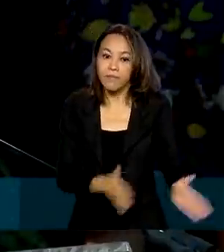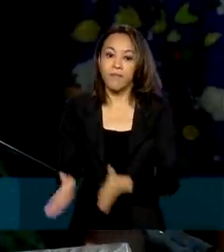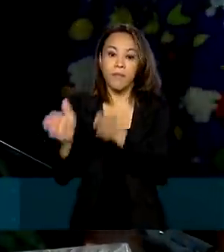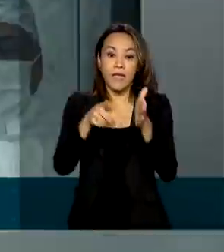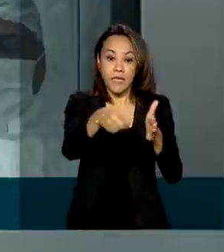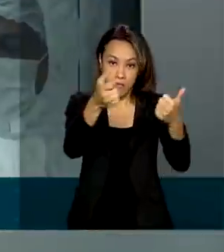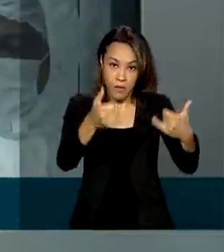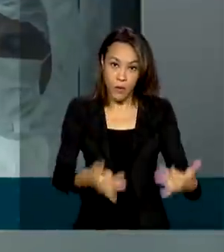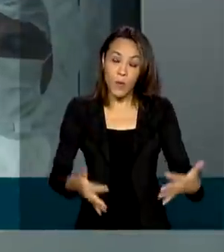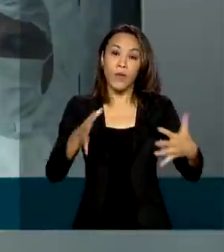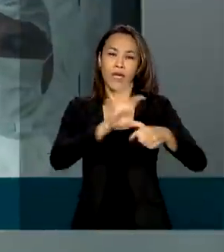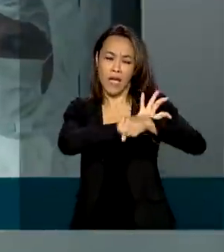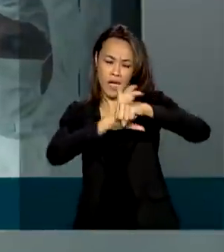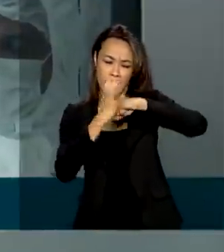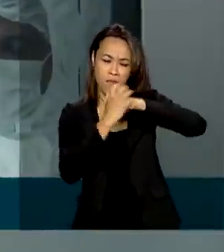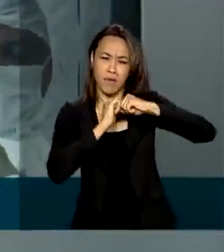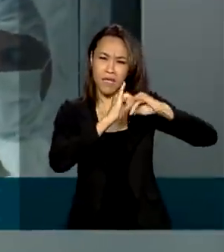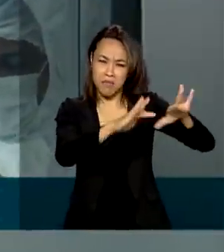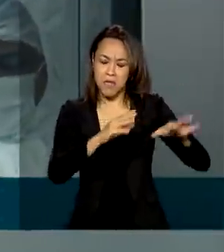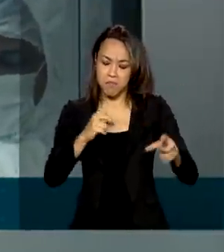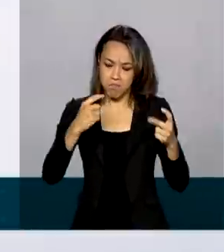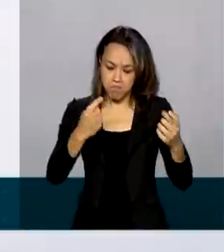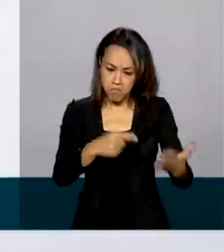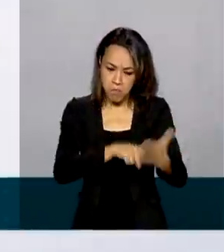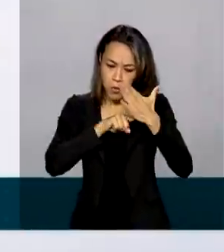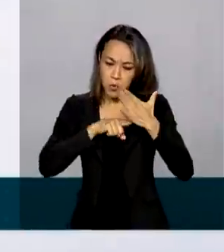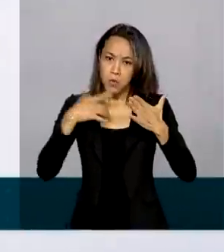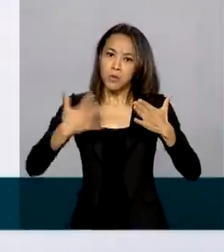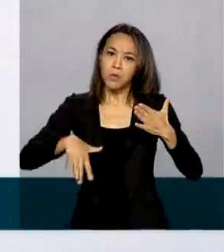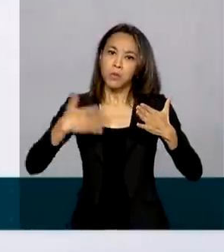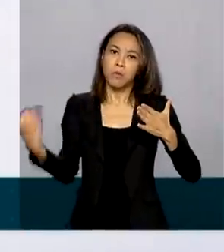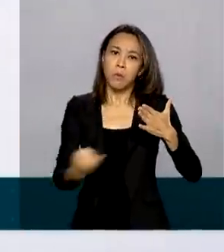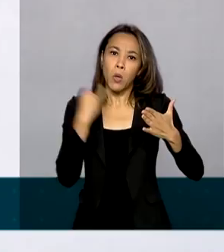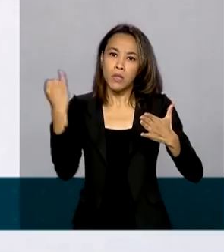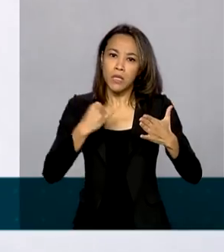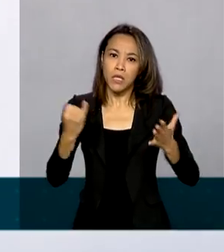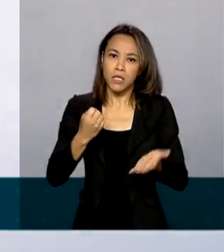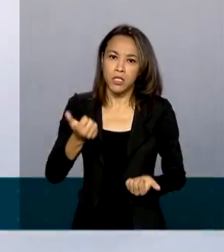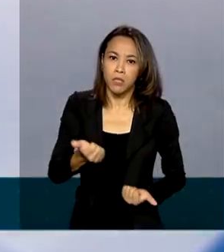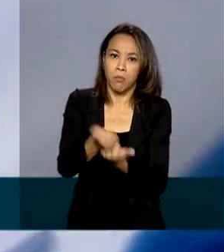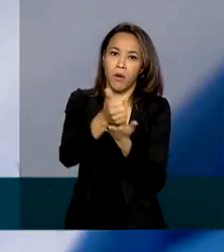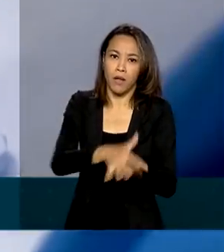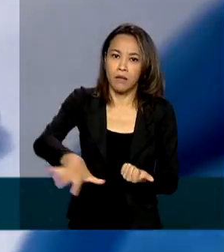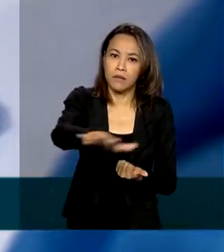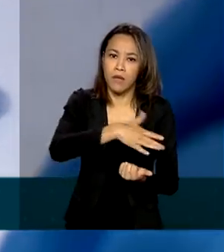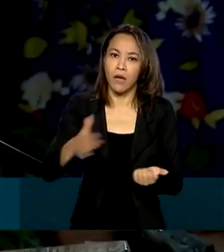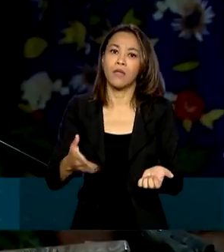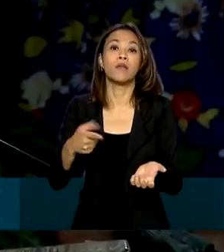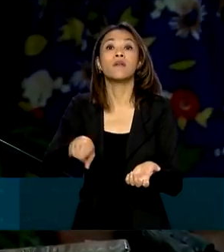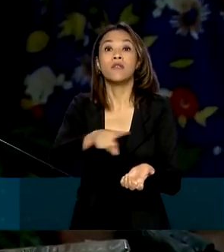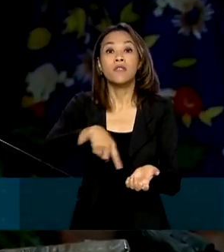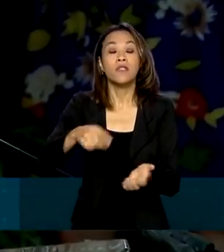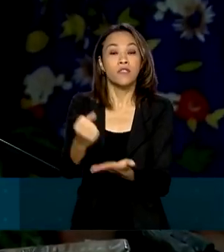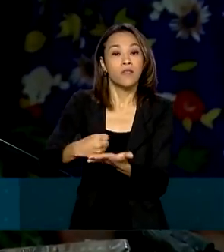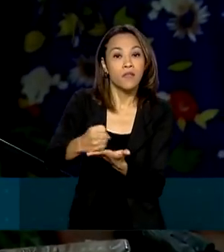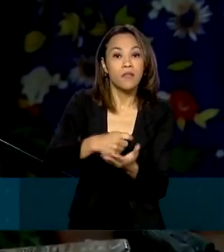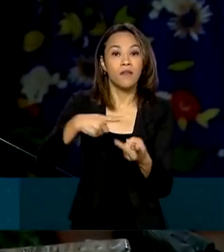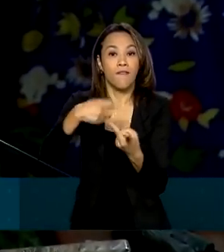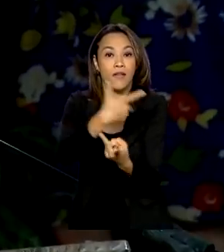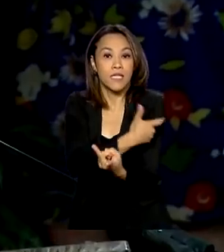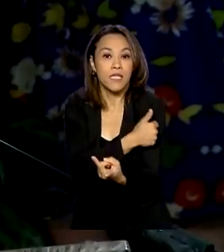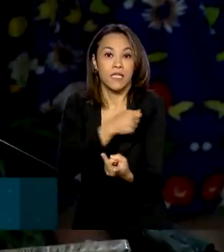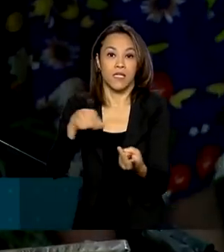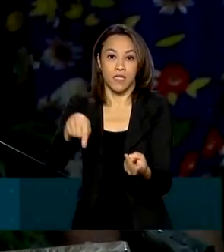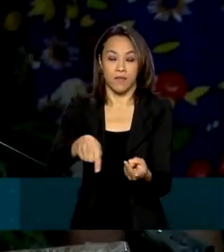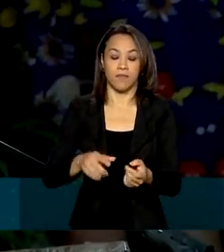mostrou como é importante investir em ciência e na produção de medicamentos e de vacinas. Nós precisamos ser